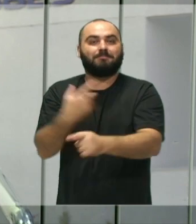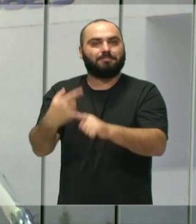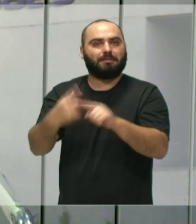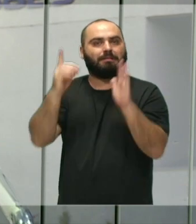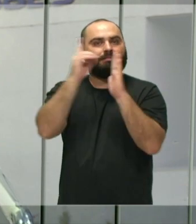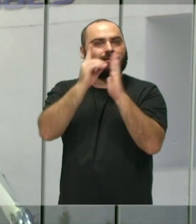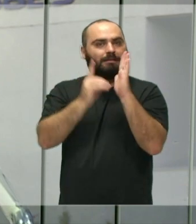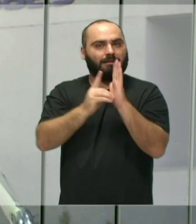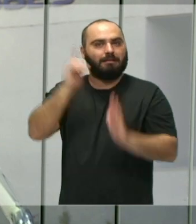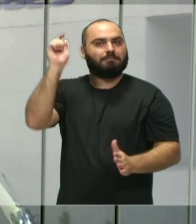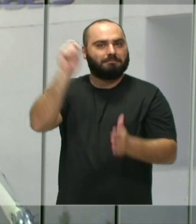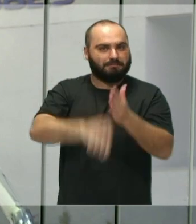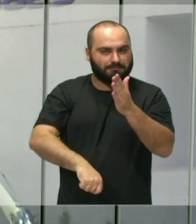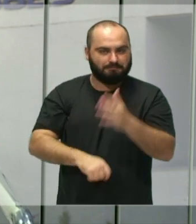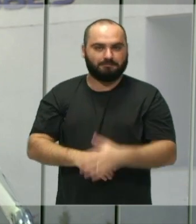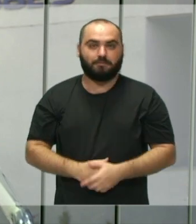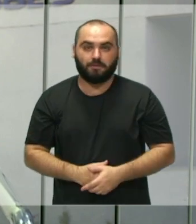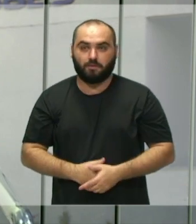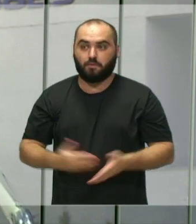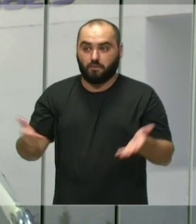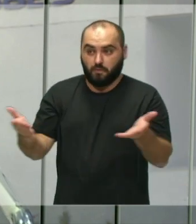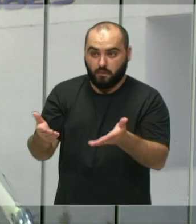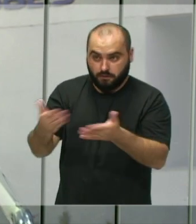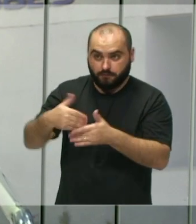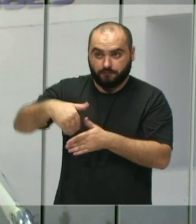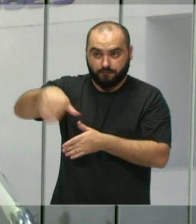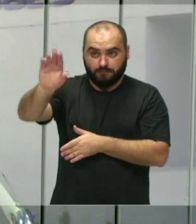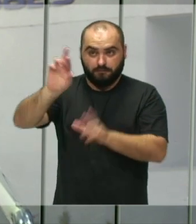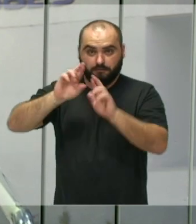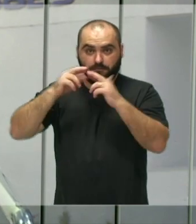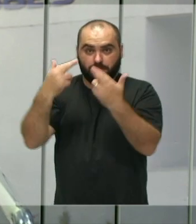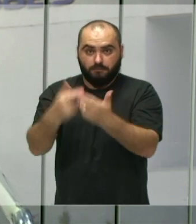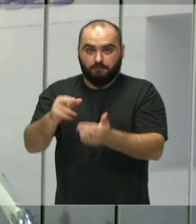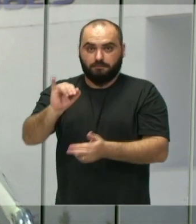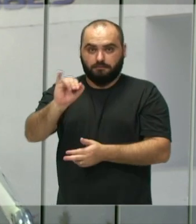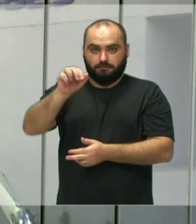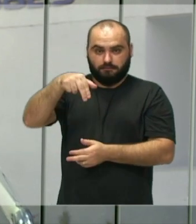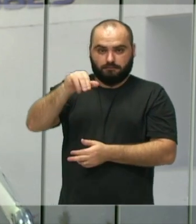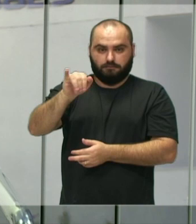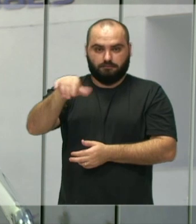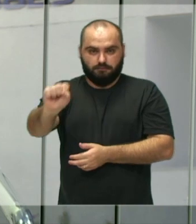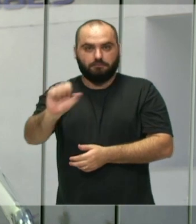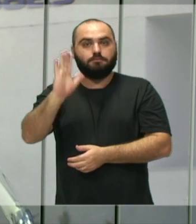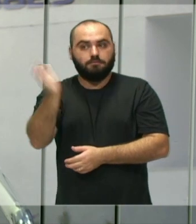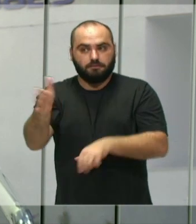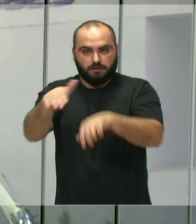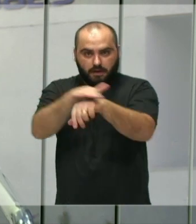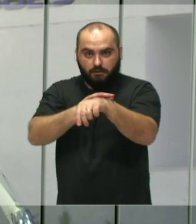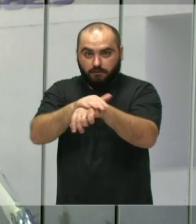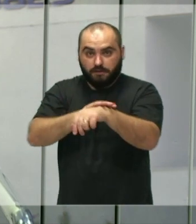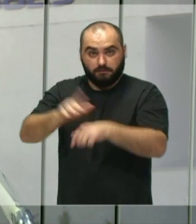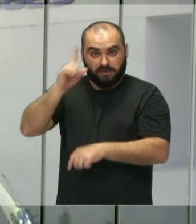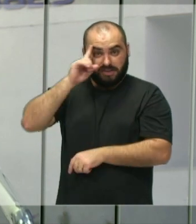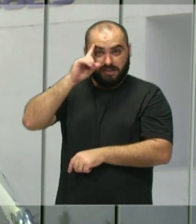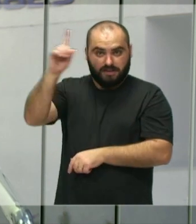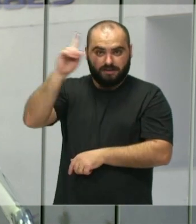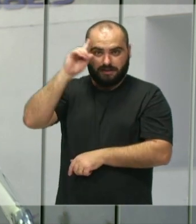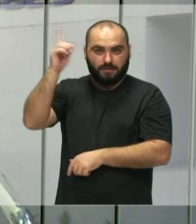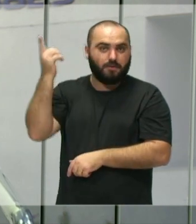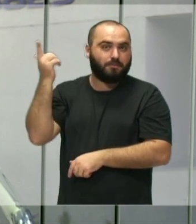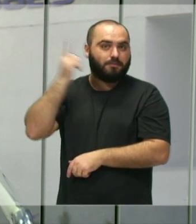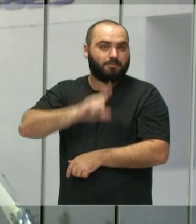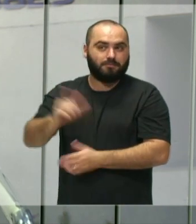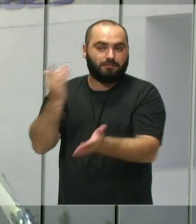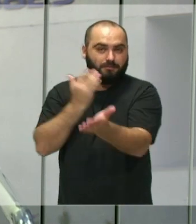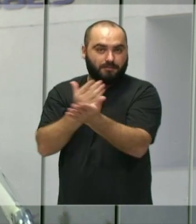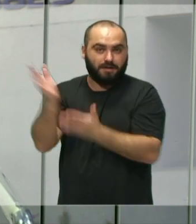assinado. Hoje eu vim de uma reunião no INIS, hoje nós começamos a planejar as datas do início da ação, é uma